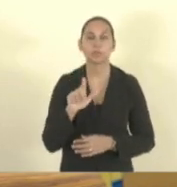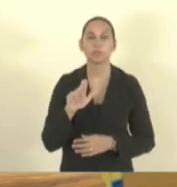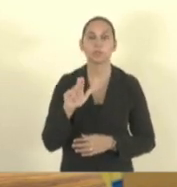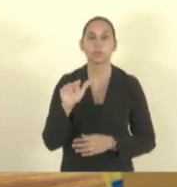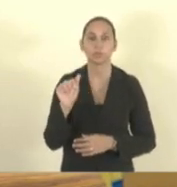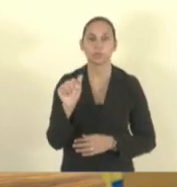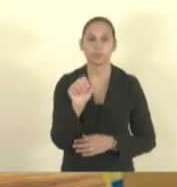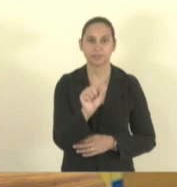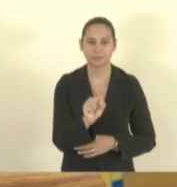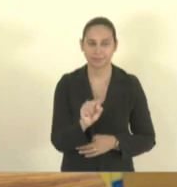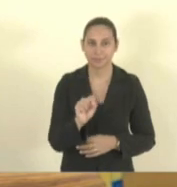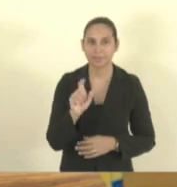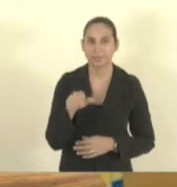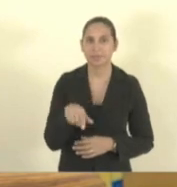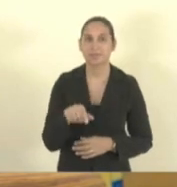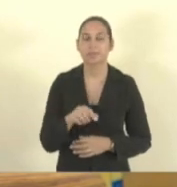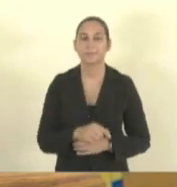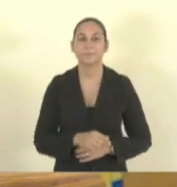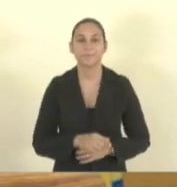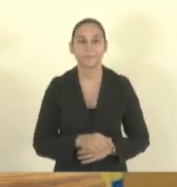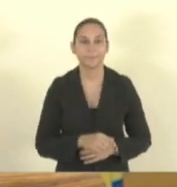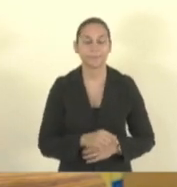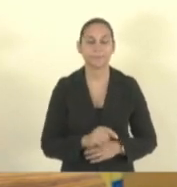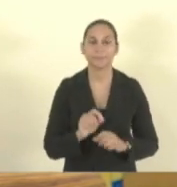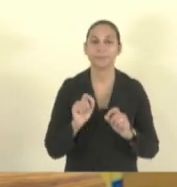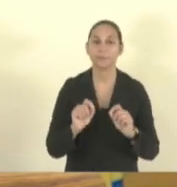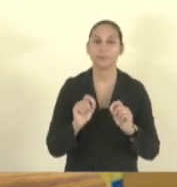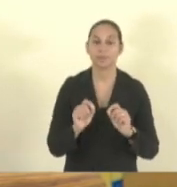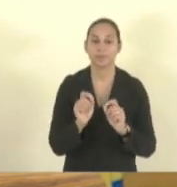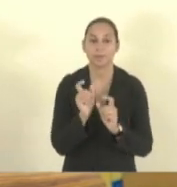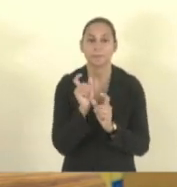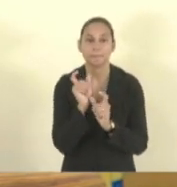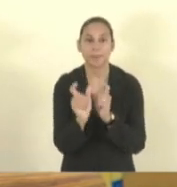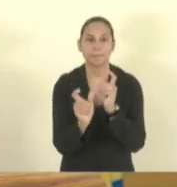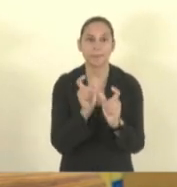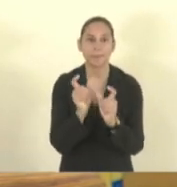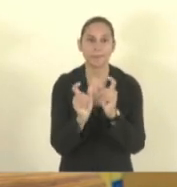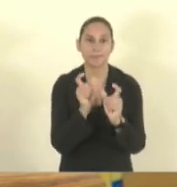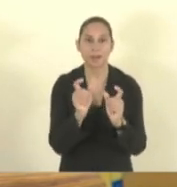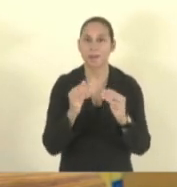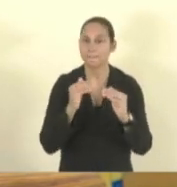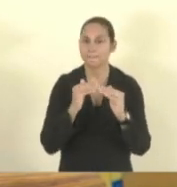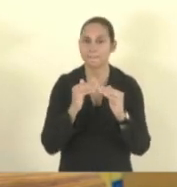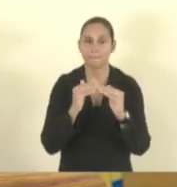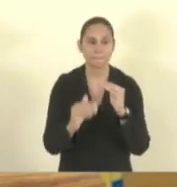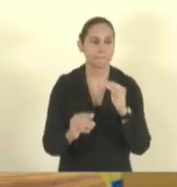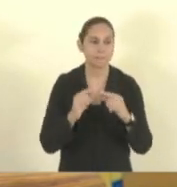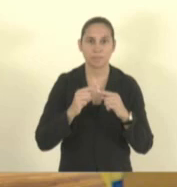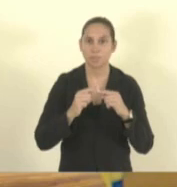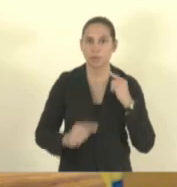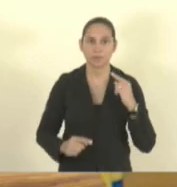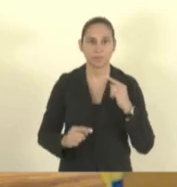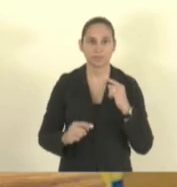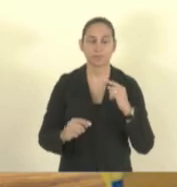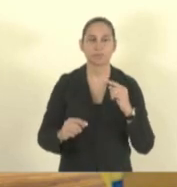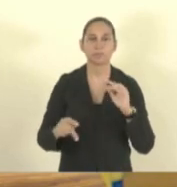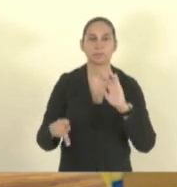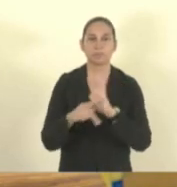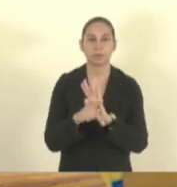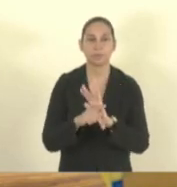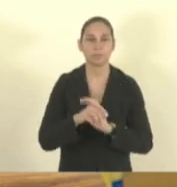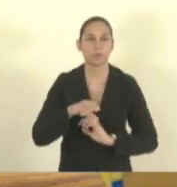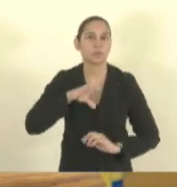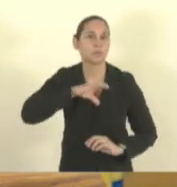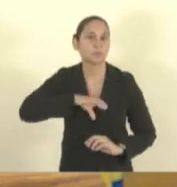2º A, que proíbe o uso de palavras e expressões que não condizem com a gramática e as regras ortográficas da língua